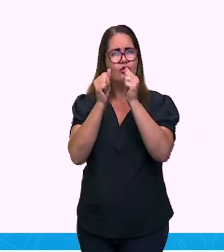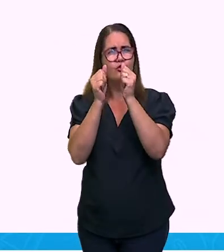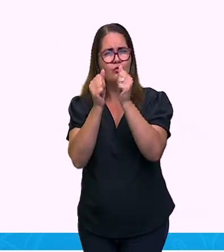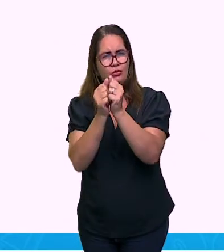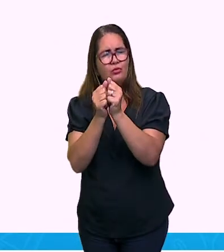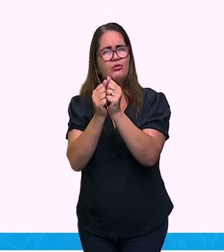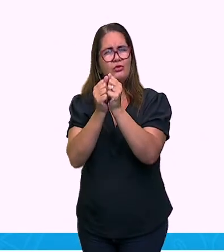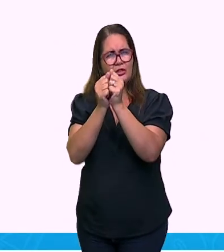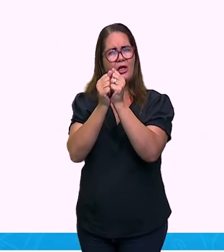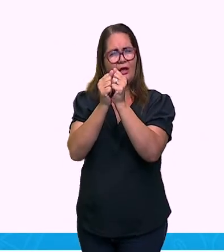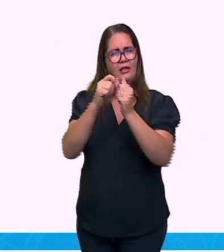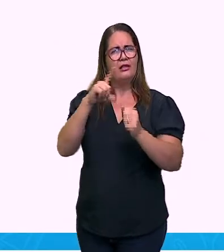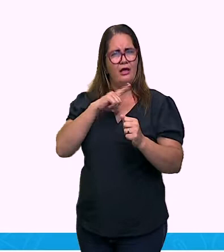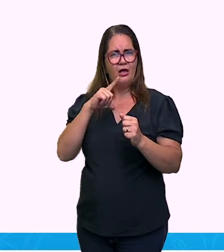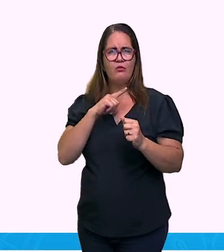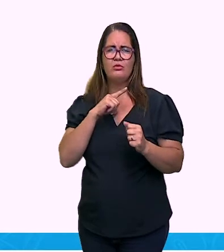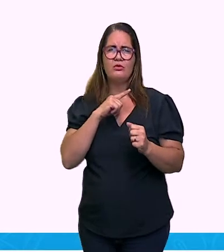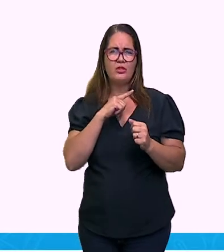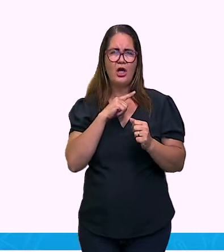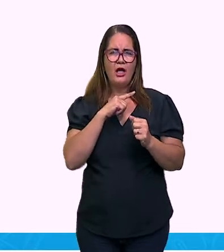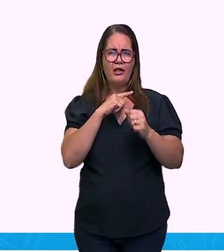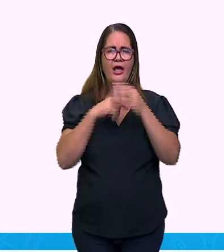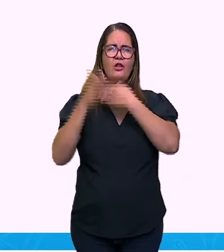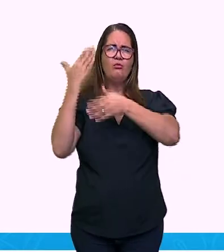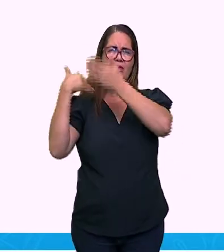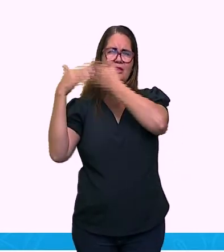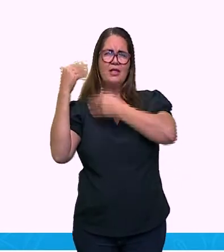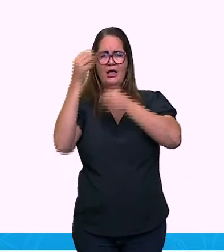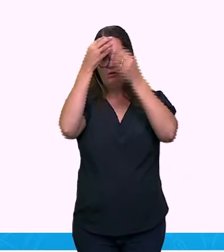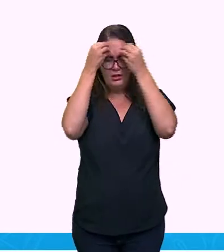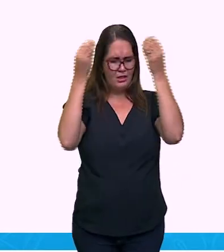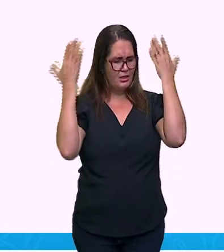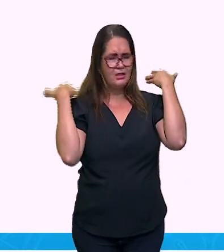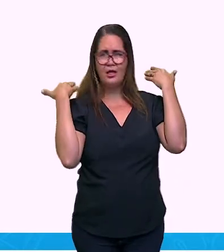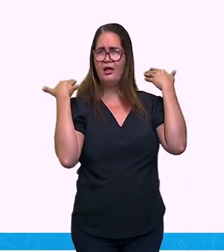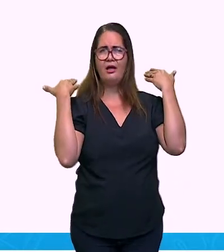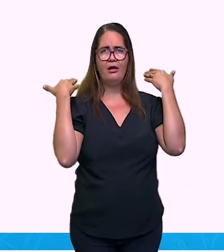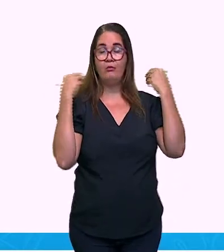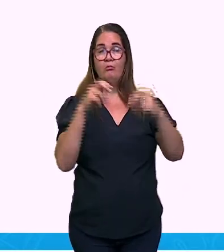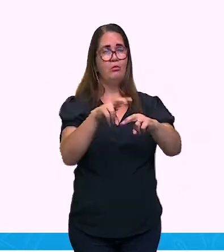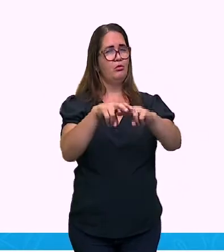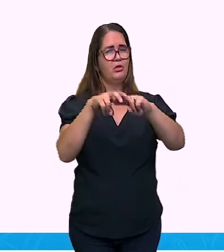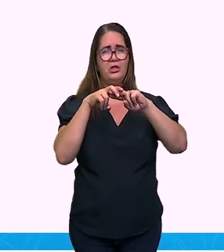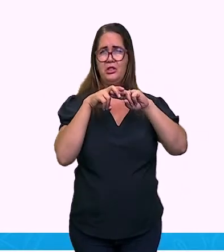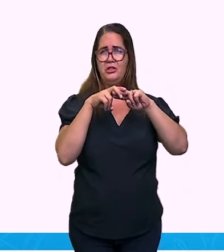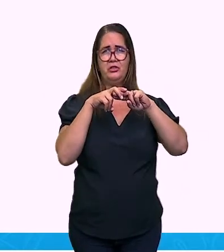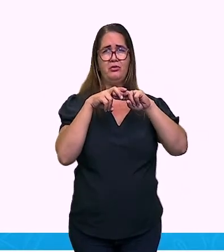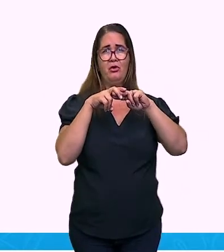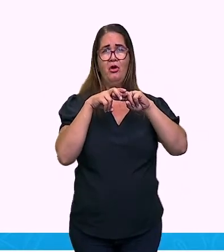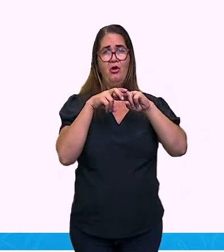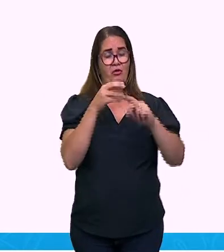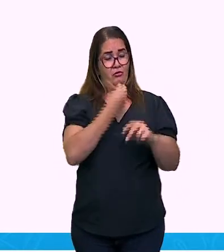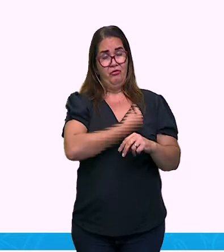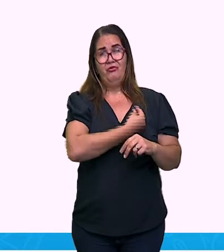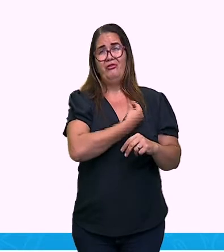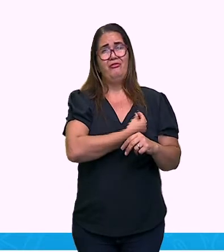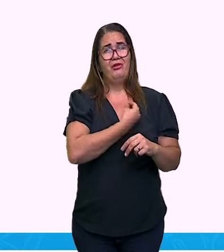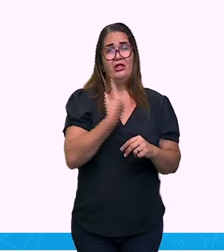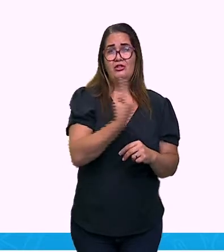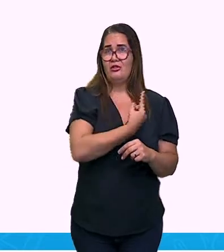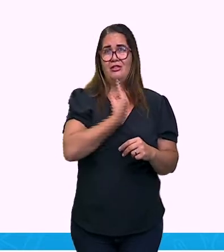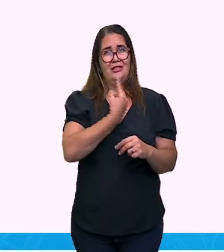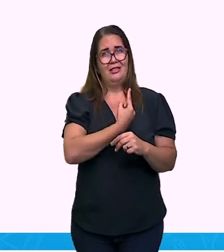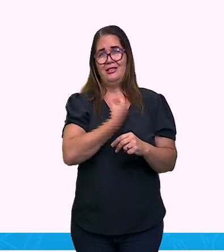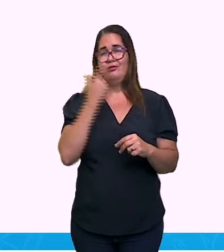não dá para esquecer. Por isso, não me vejo viver sem você. Então, o por